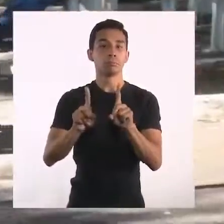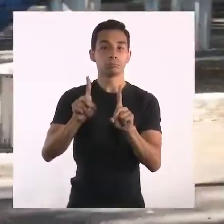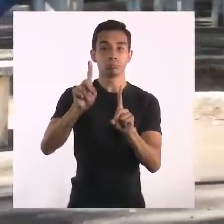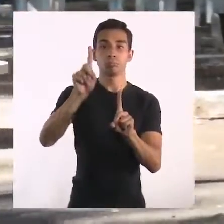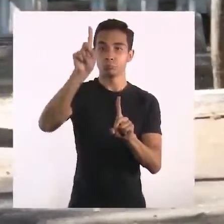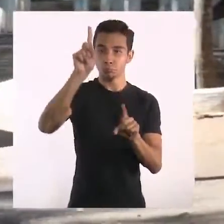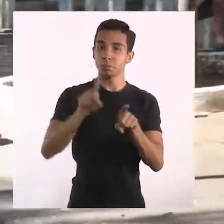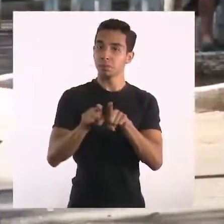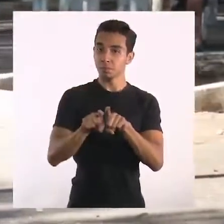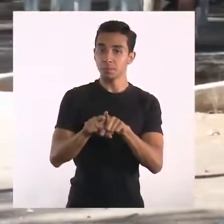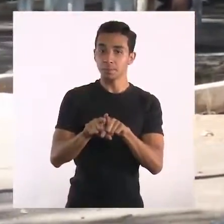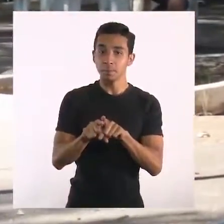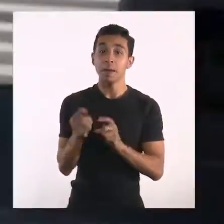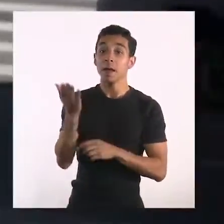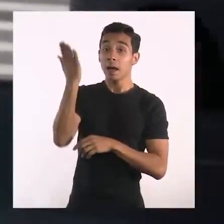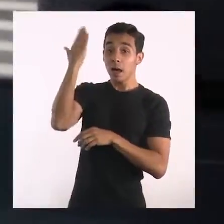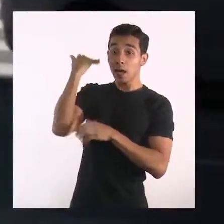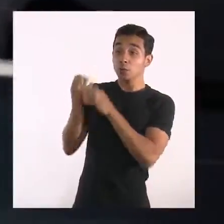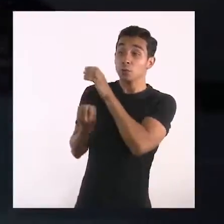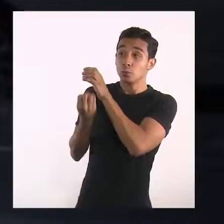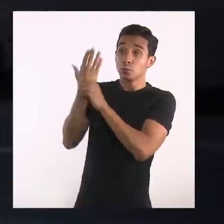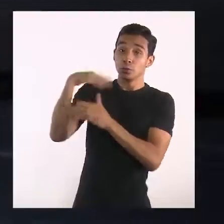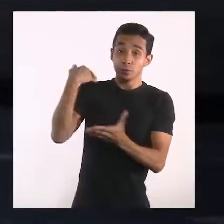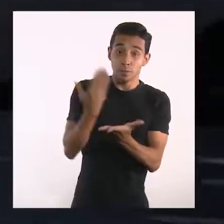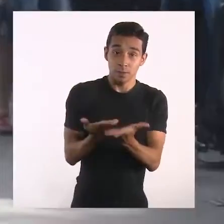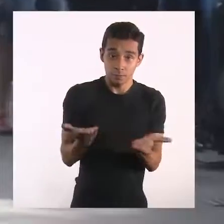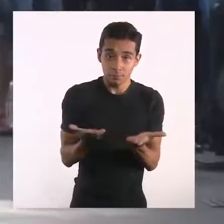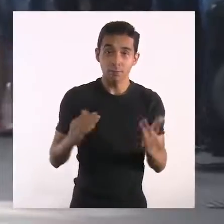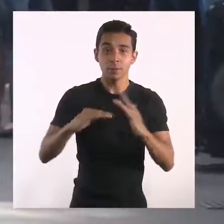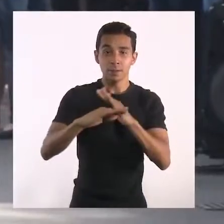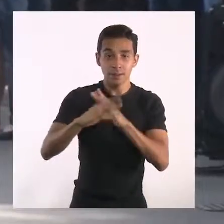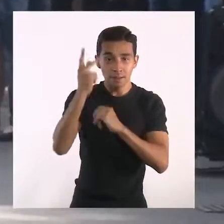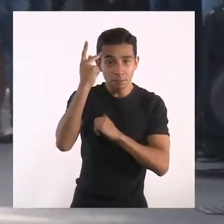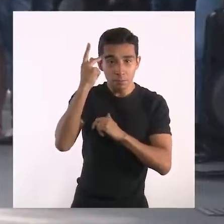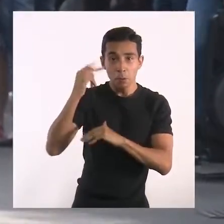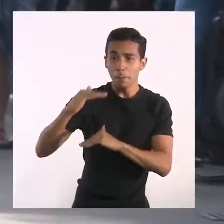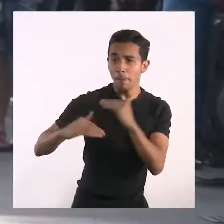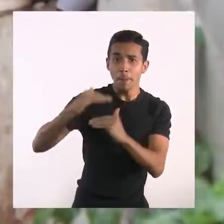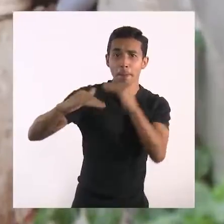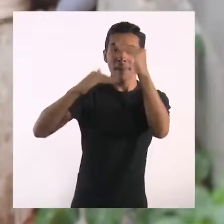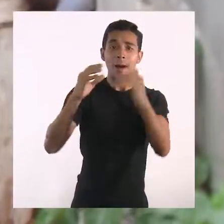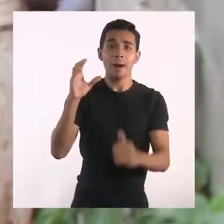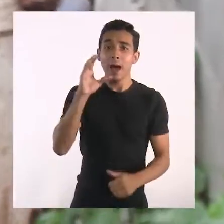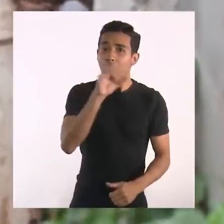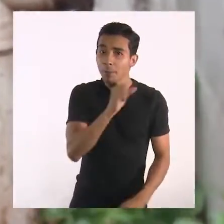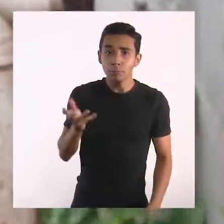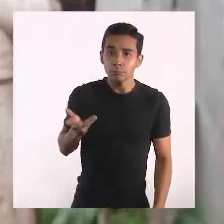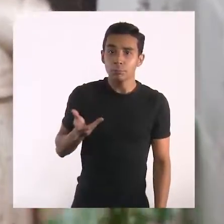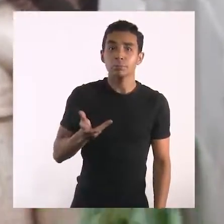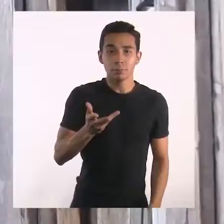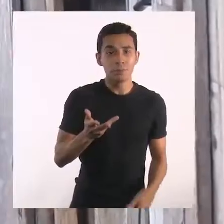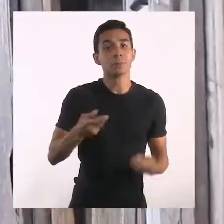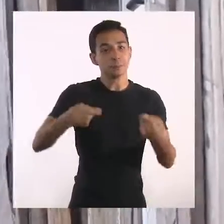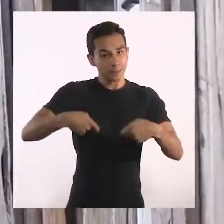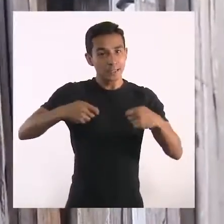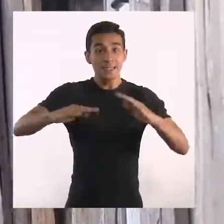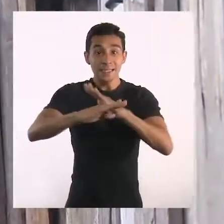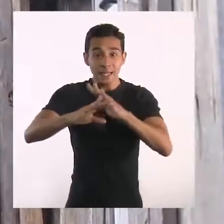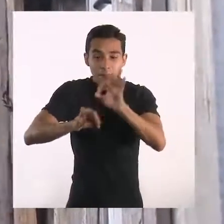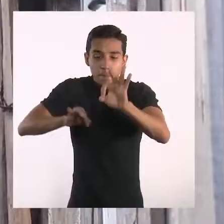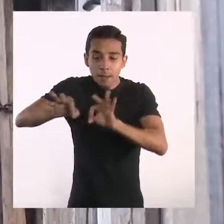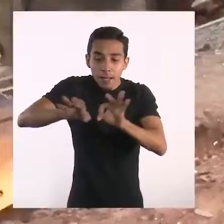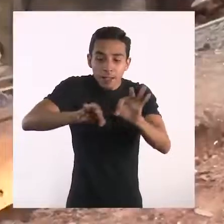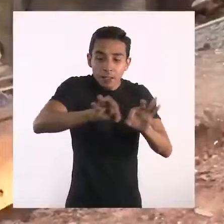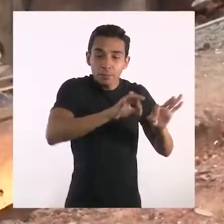Desde o início de sua formação, identificamos um crescimento acelerado em São Paulo, que com o tempo apontou para a necessidade de um bom